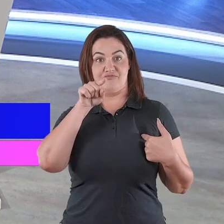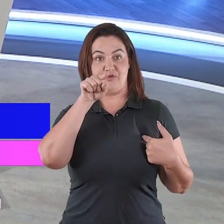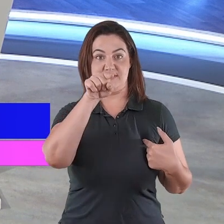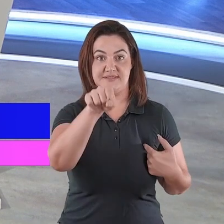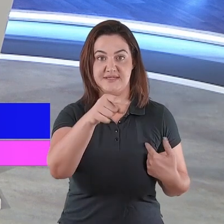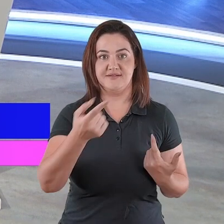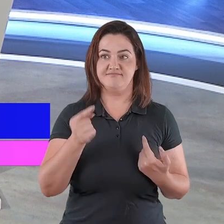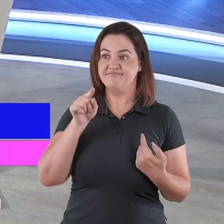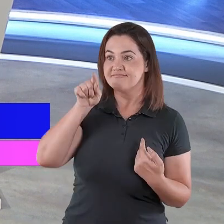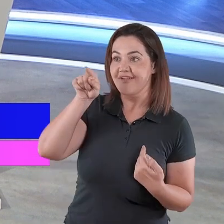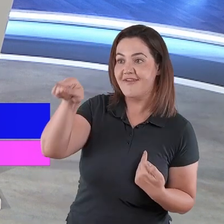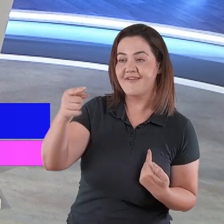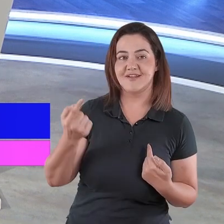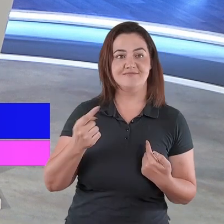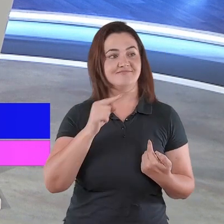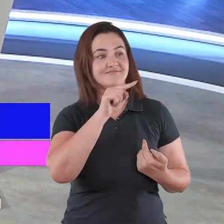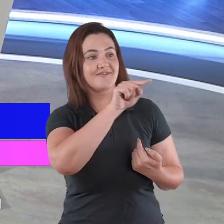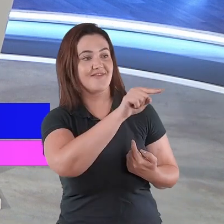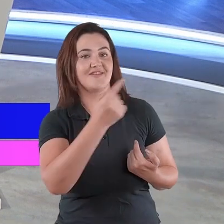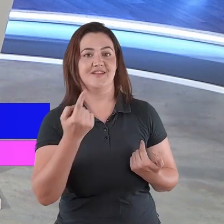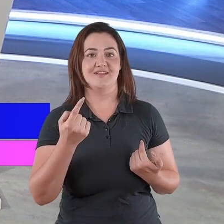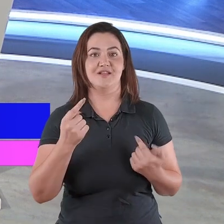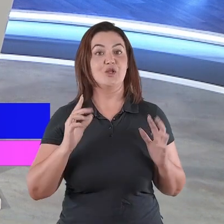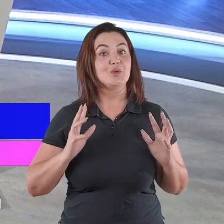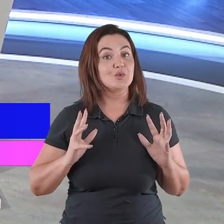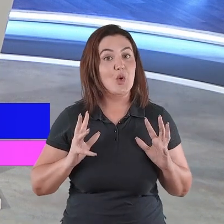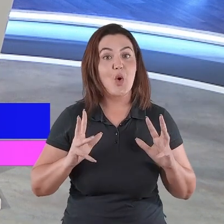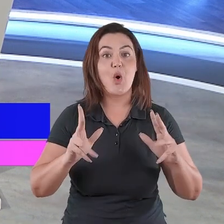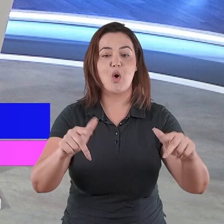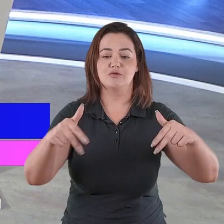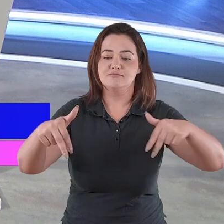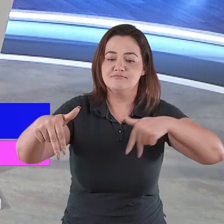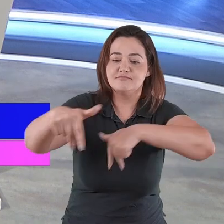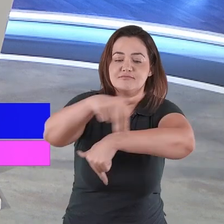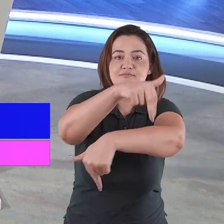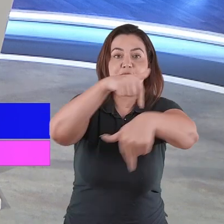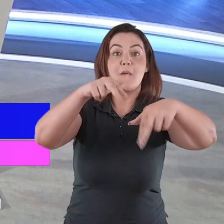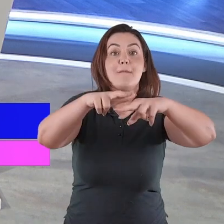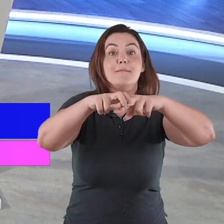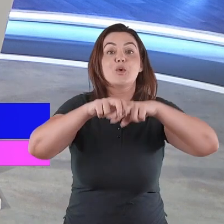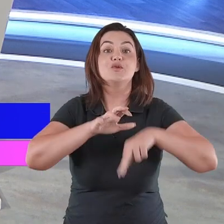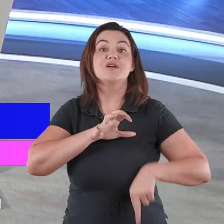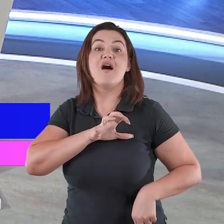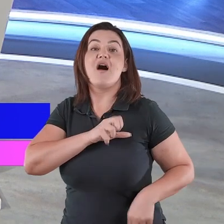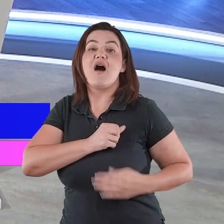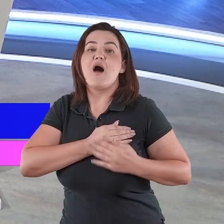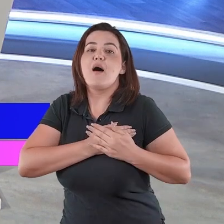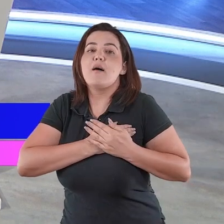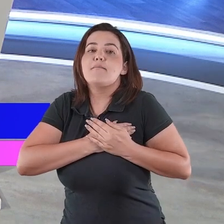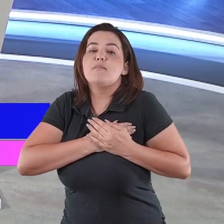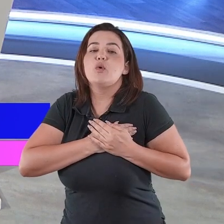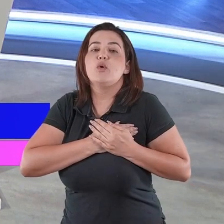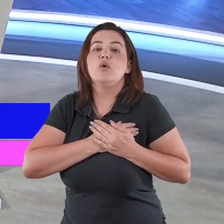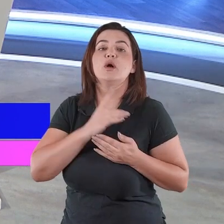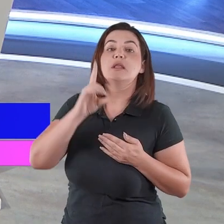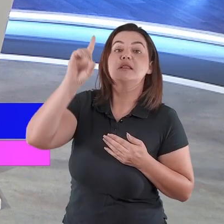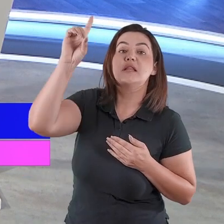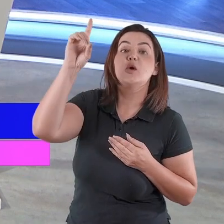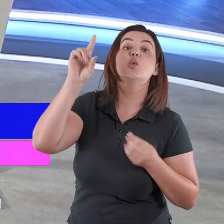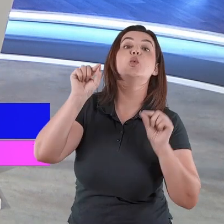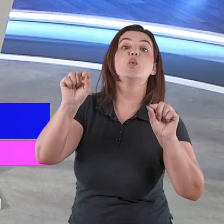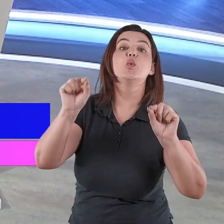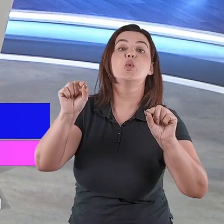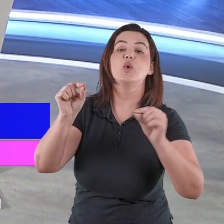desse grande amor, Ele, então, materializou-se com a encarnação de Cristo Jesus,